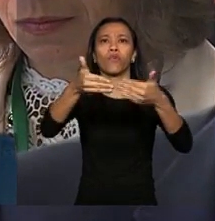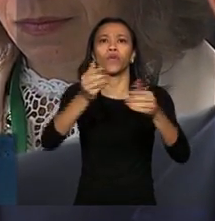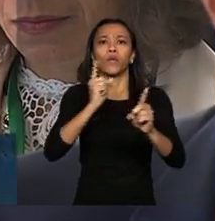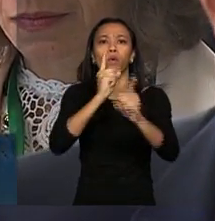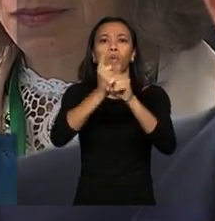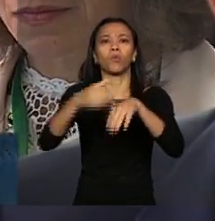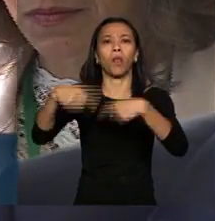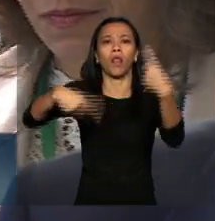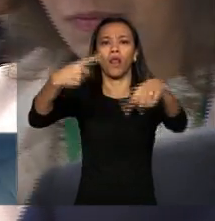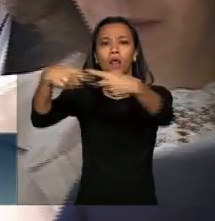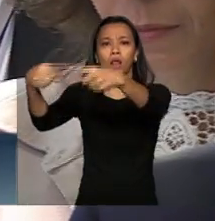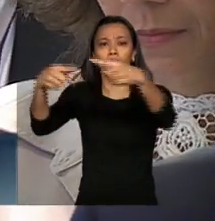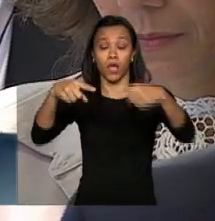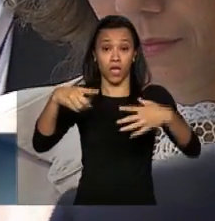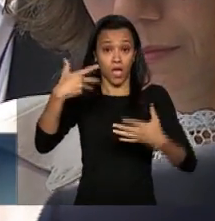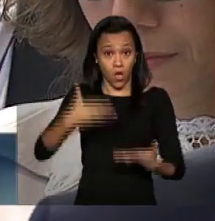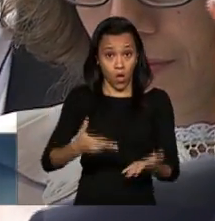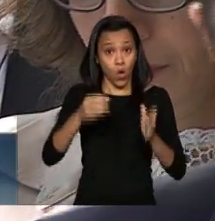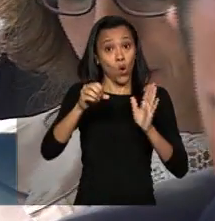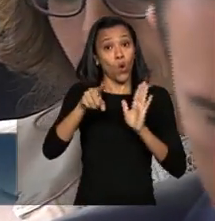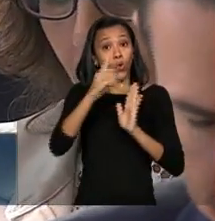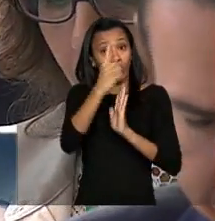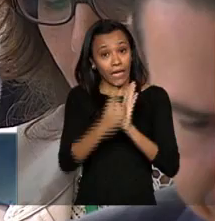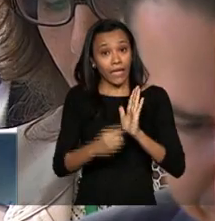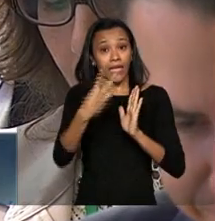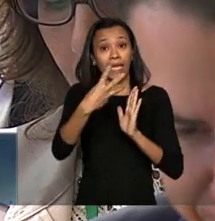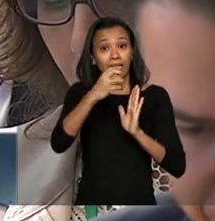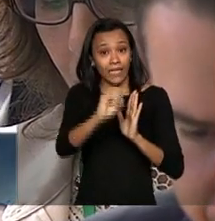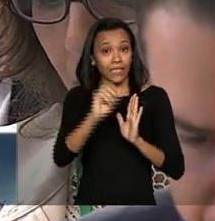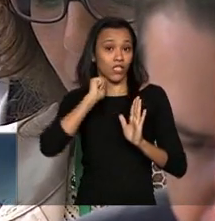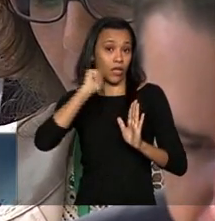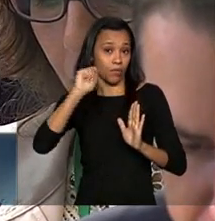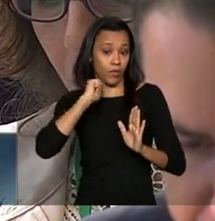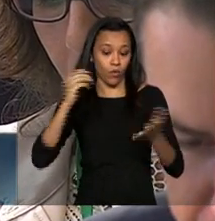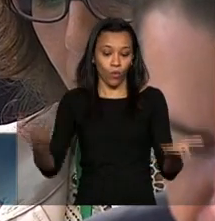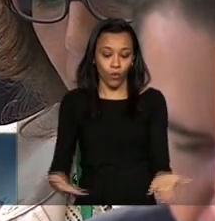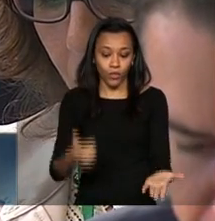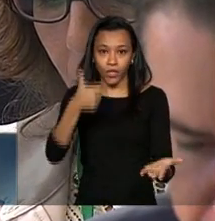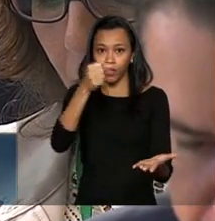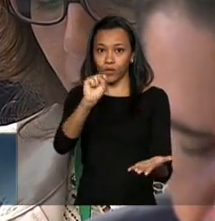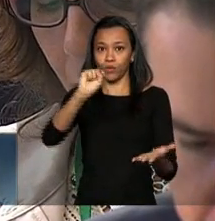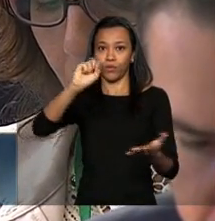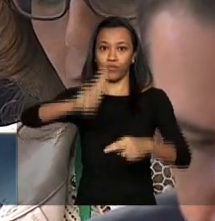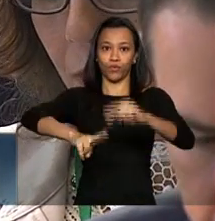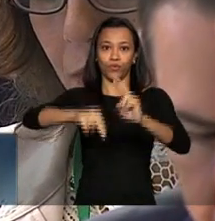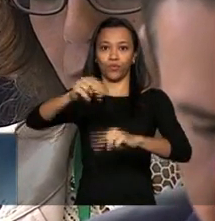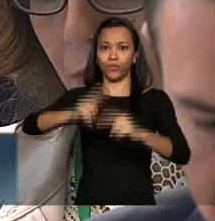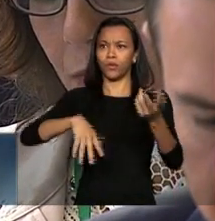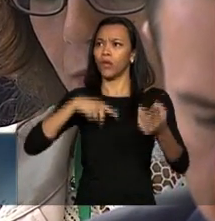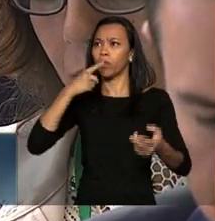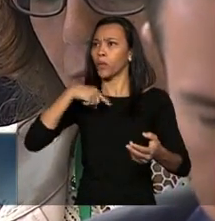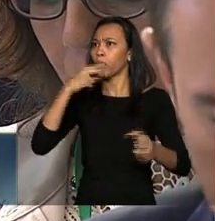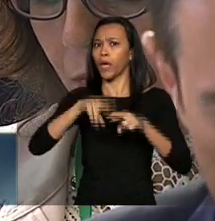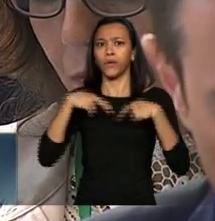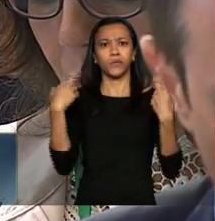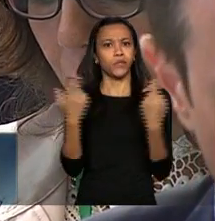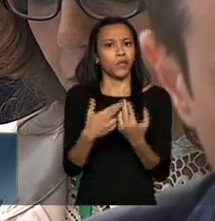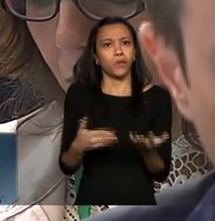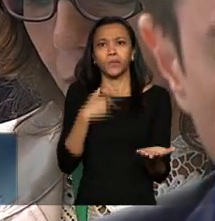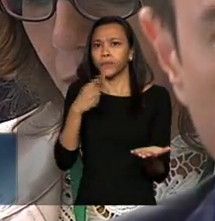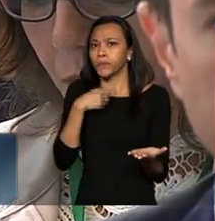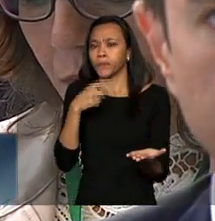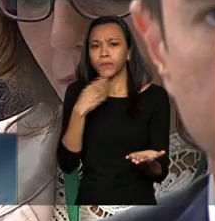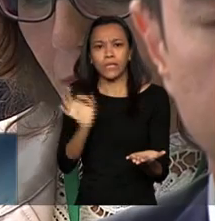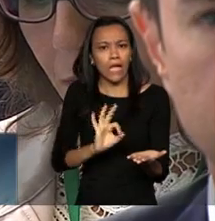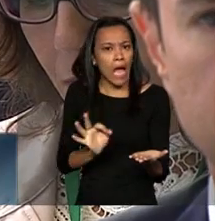30 de abril a gente já está em 18 de junho e nenhuma reunião ocorreu ele teria 180 dias para